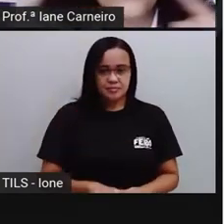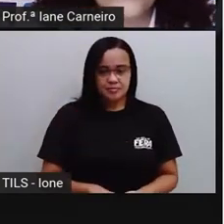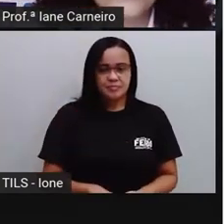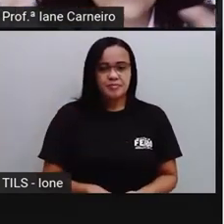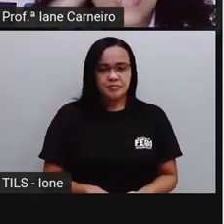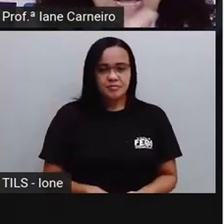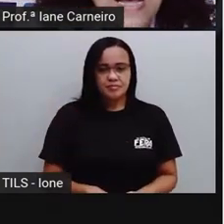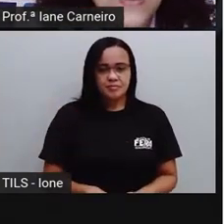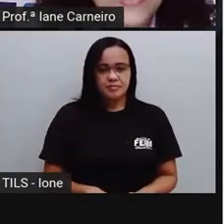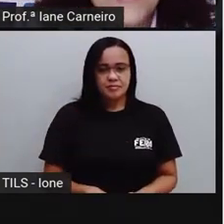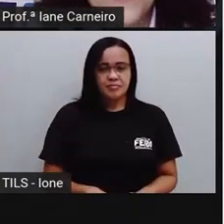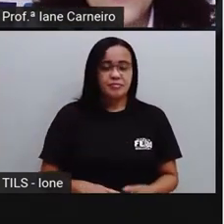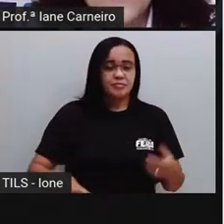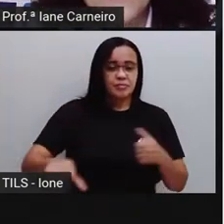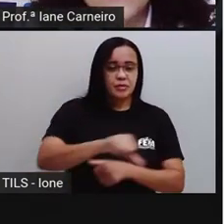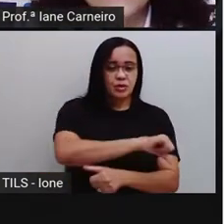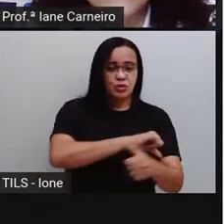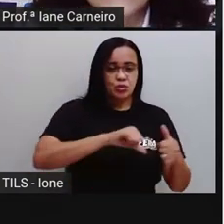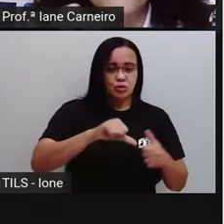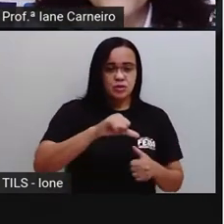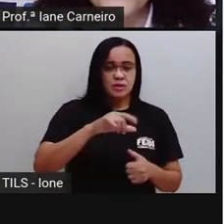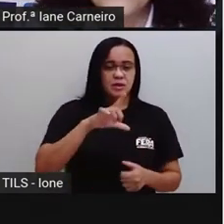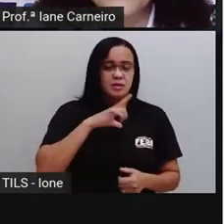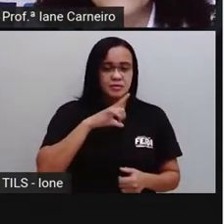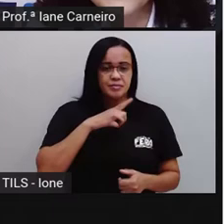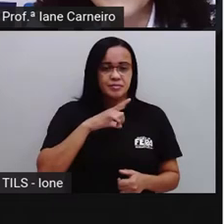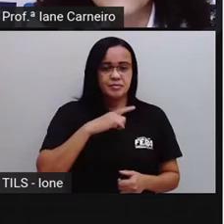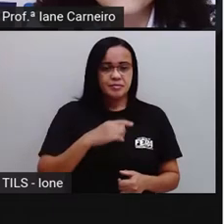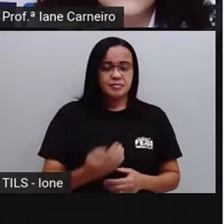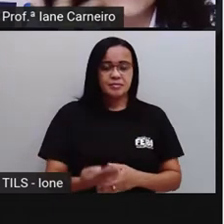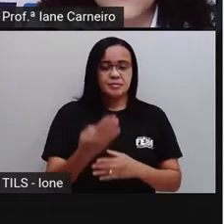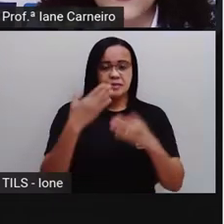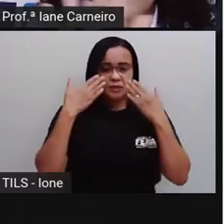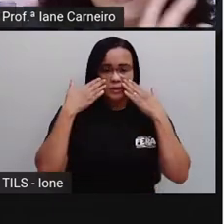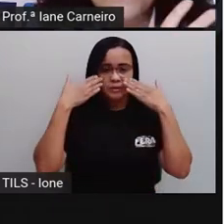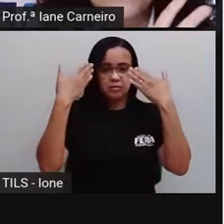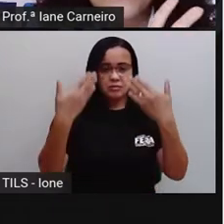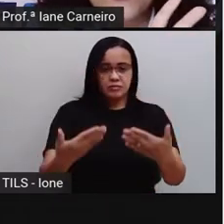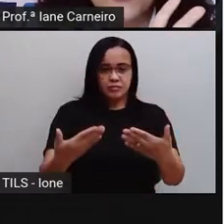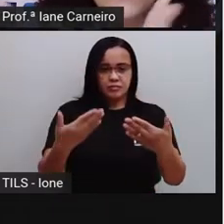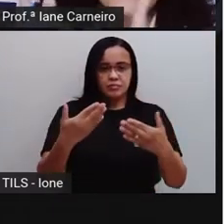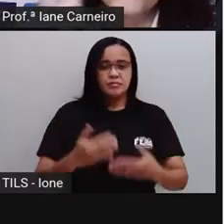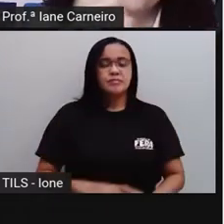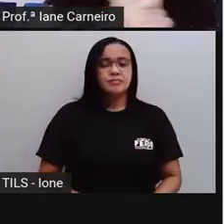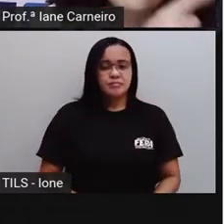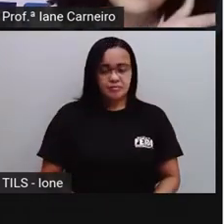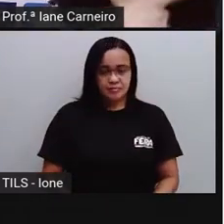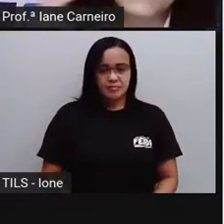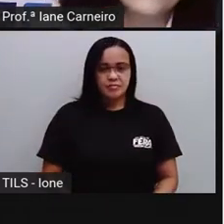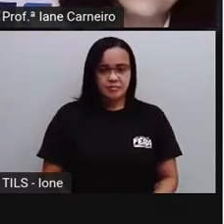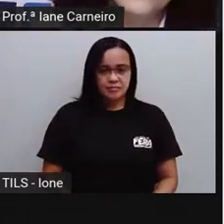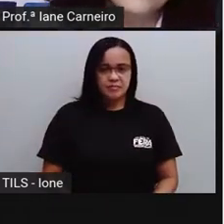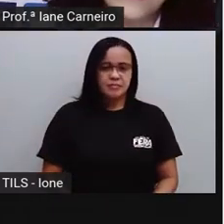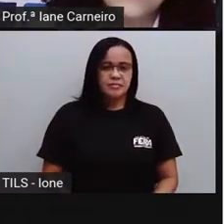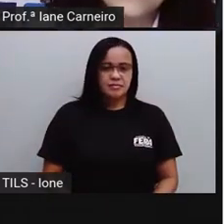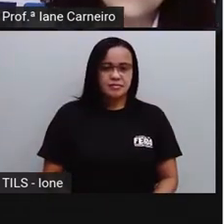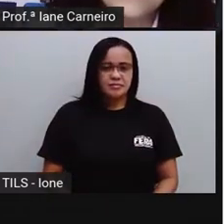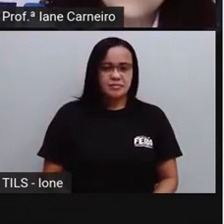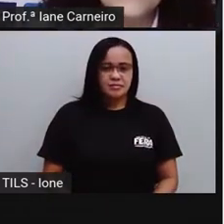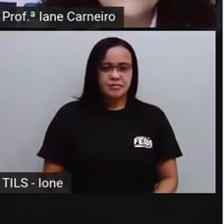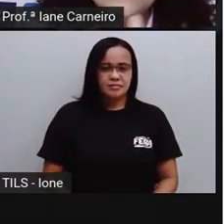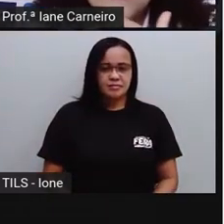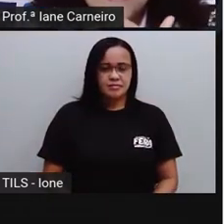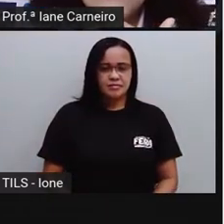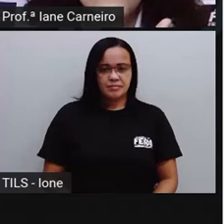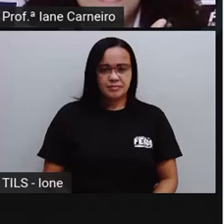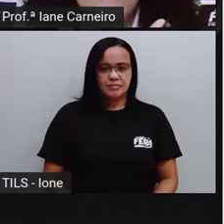contrário, tá bom? Então ele tá de frente pra você agora. E aí agora já mudou. O direito, ó, tá aqui.